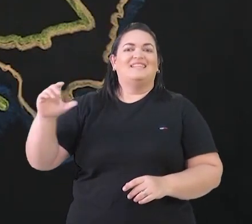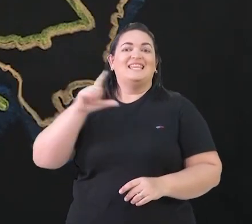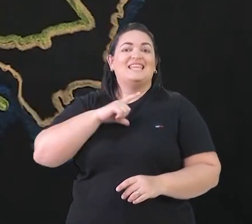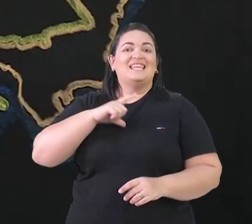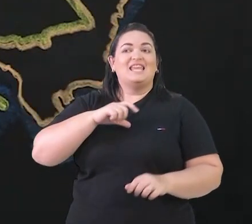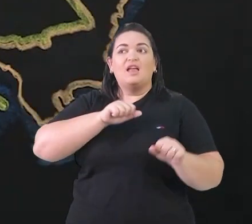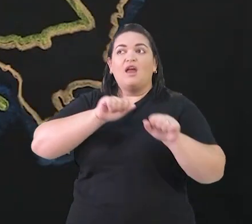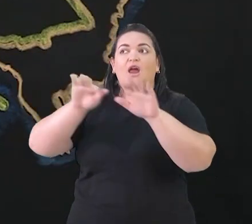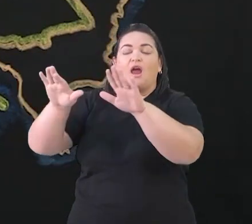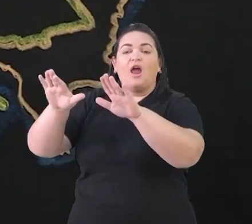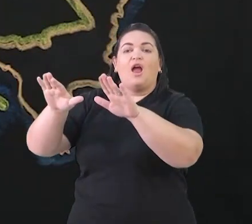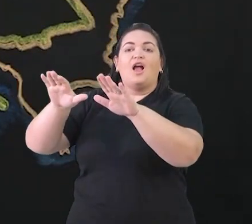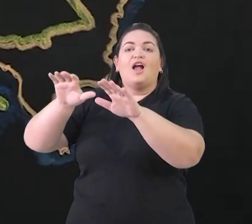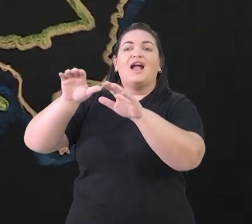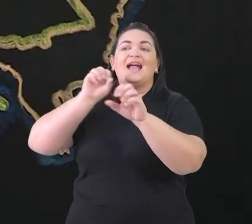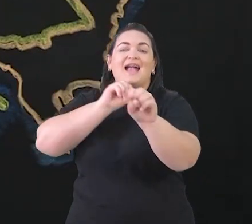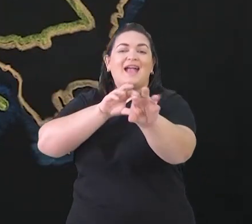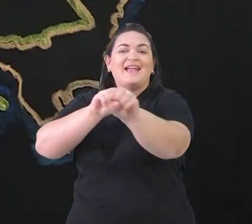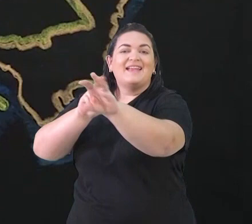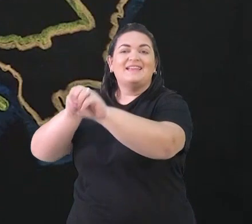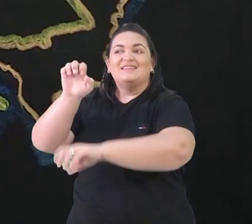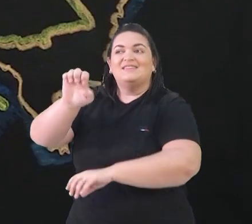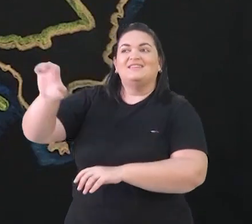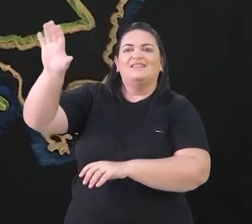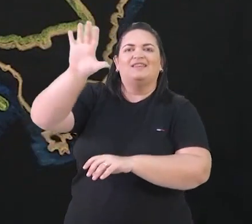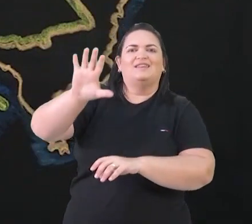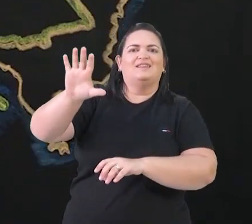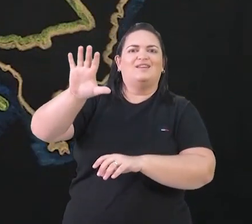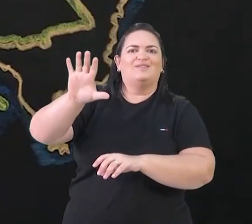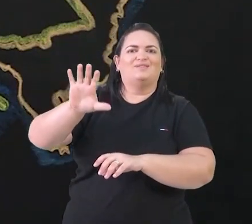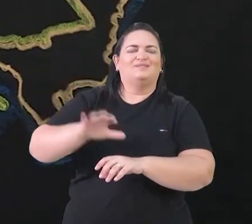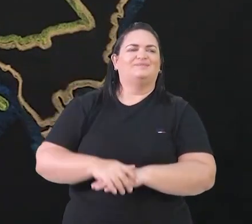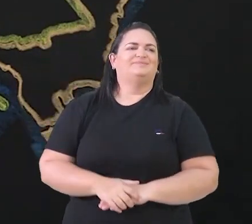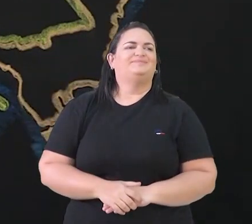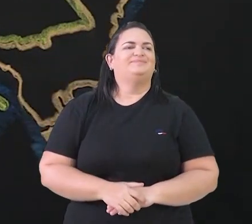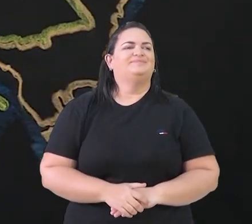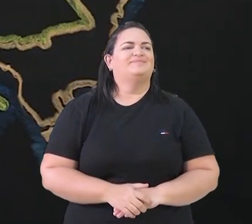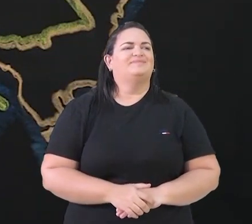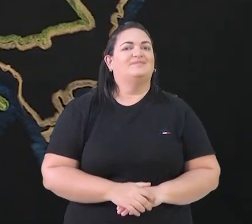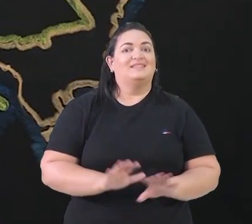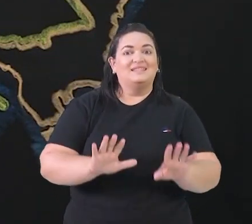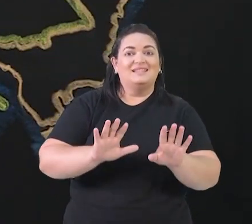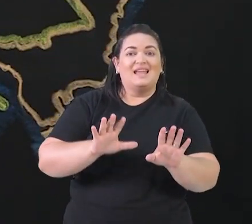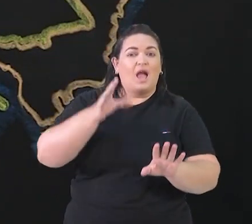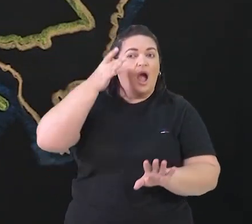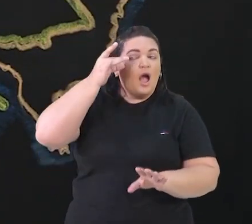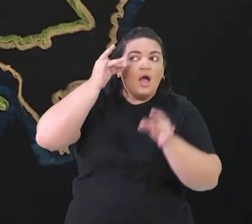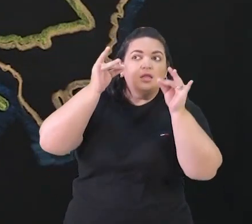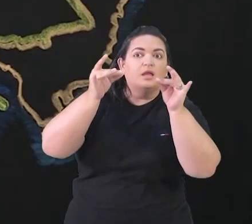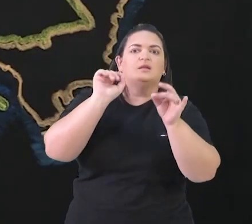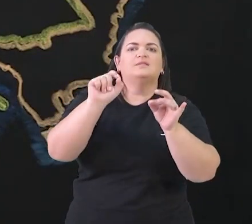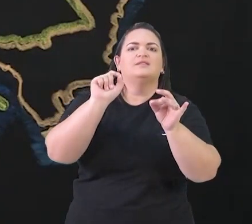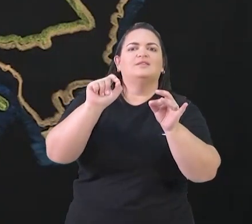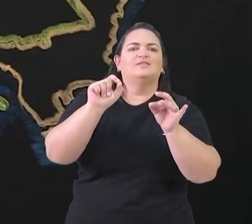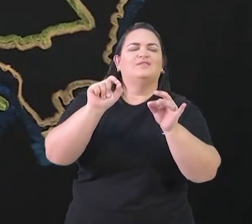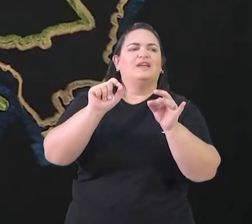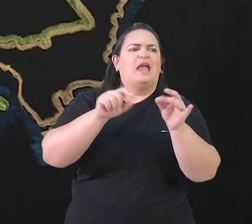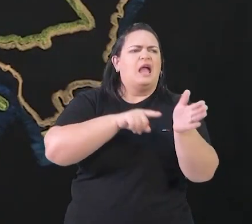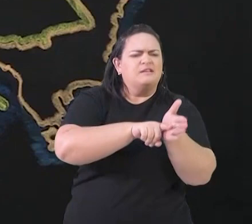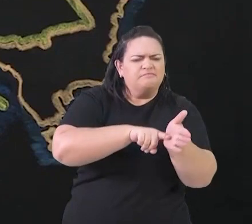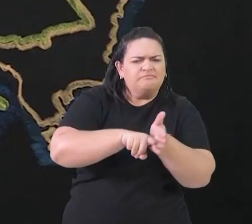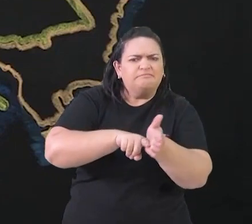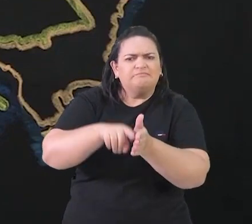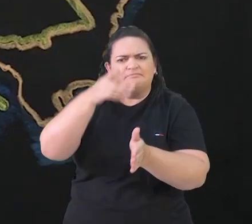Américas e nos continentes que os europeus foram se estabelecendo. É interessante notar que muitos historiadores, inclusive, chamam essa Reforma